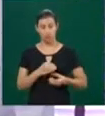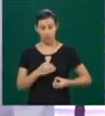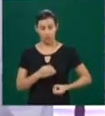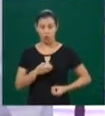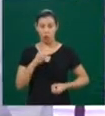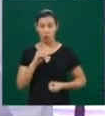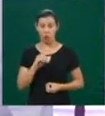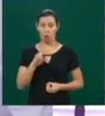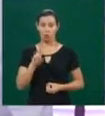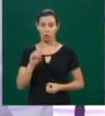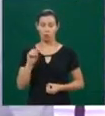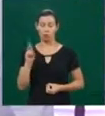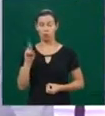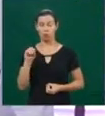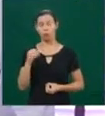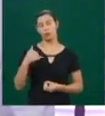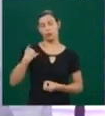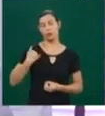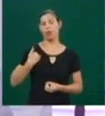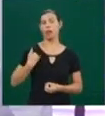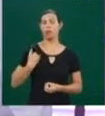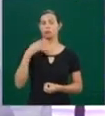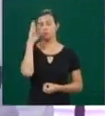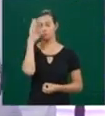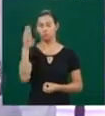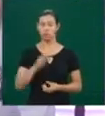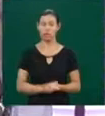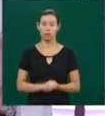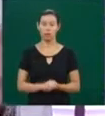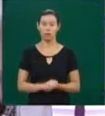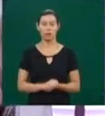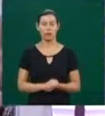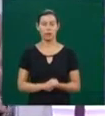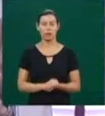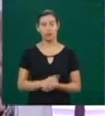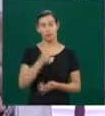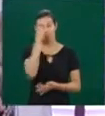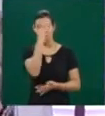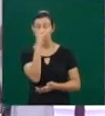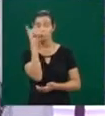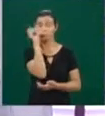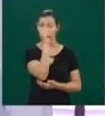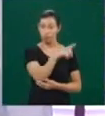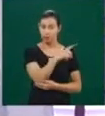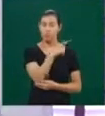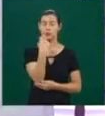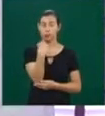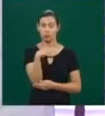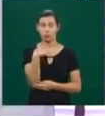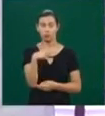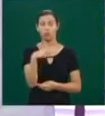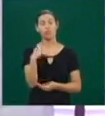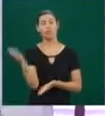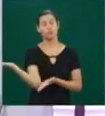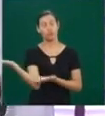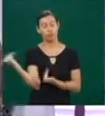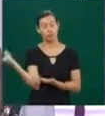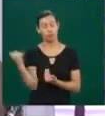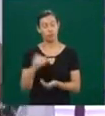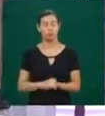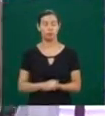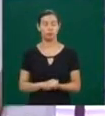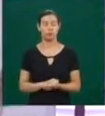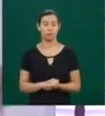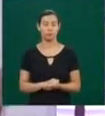de reprodução humana. Seja de baixa complexidade, seja alta complexidade. O óvulo jovem, ele